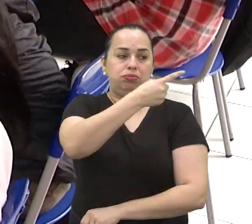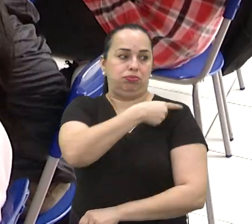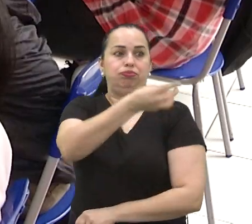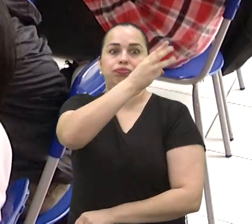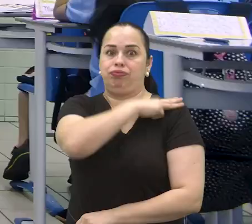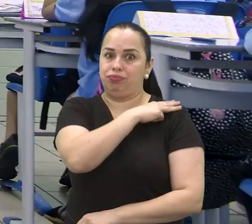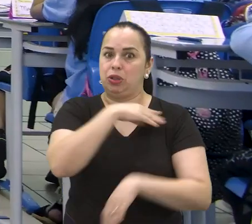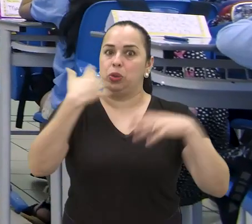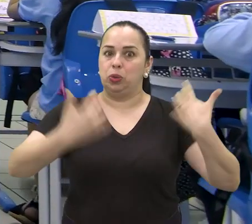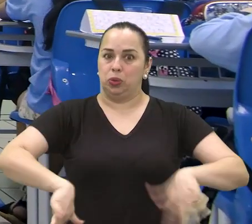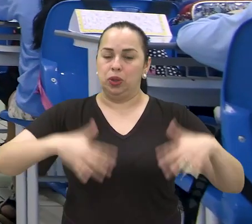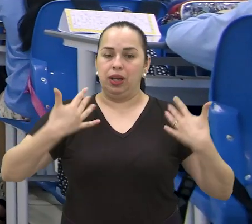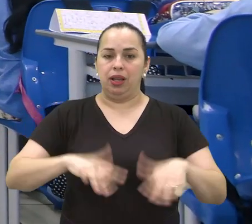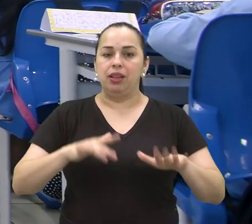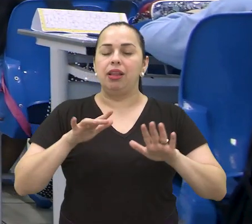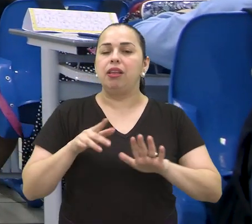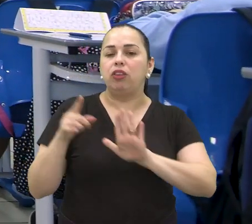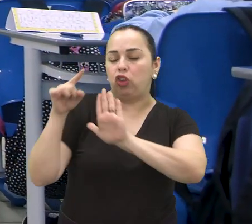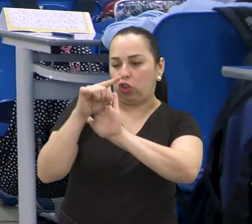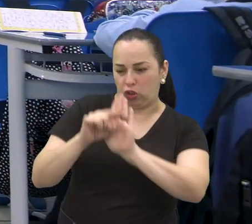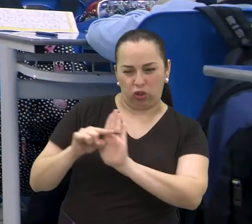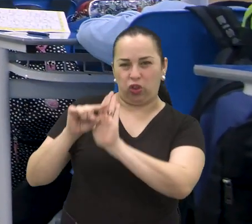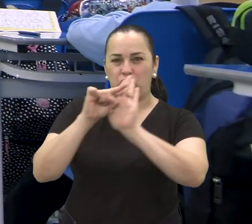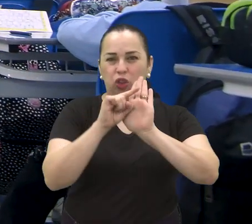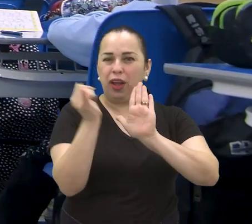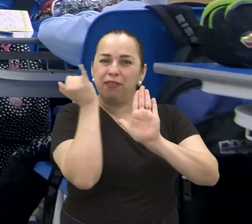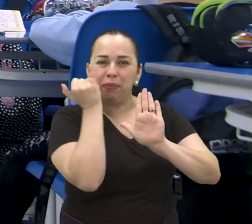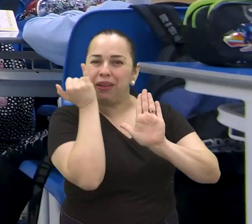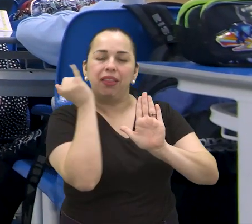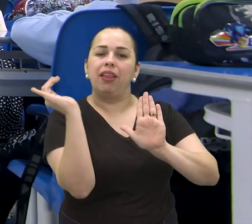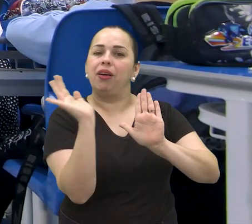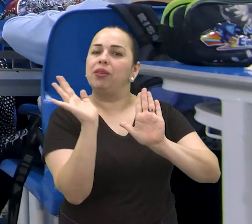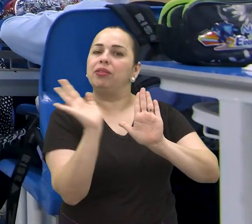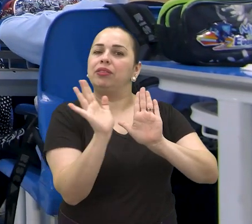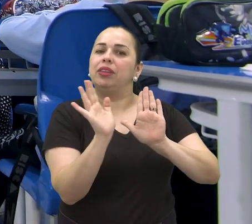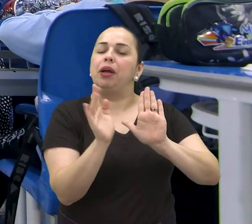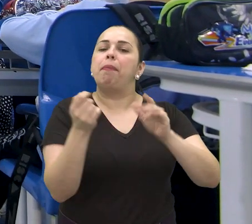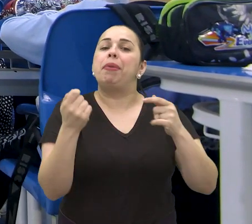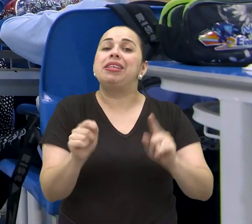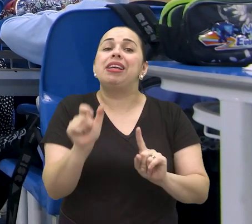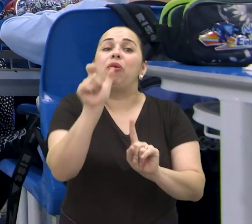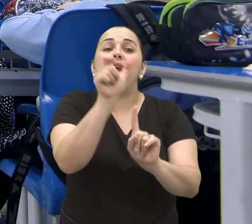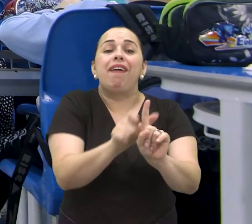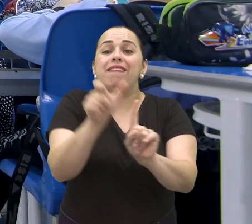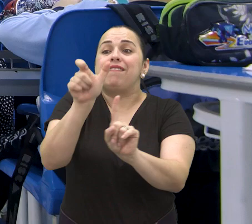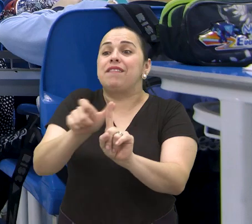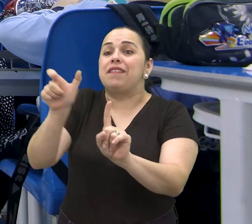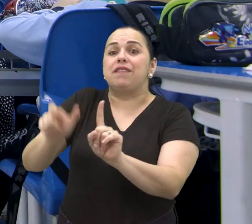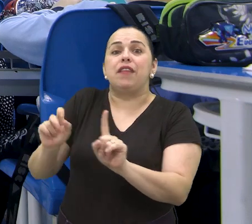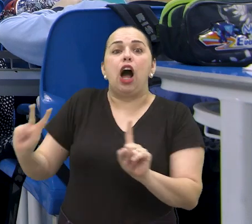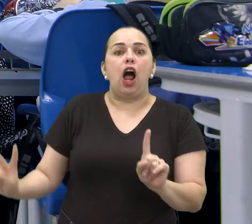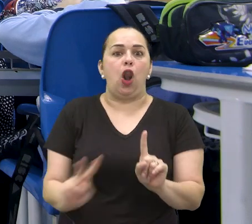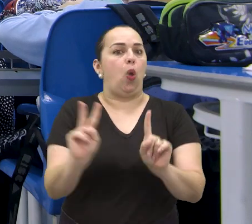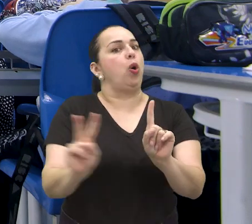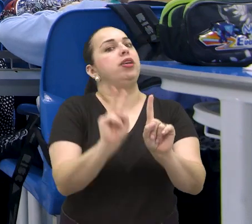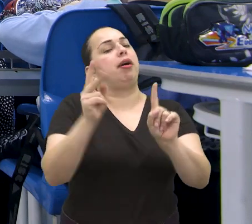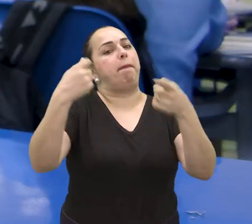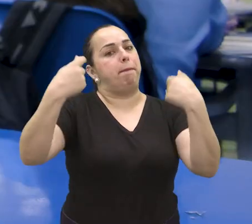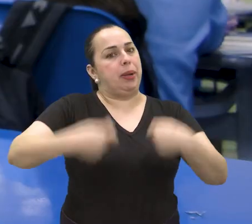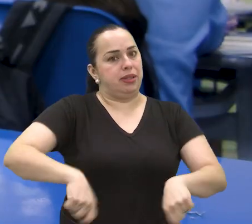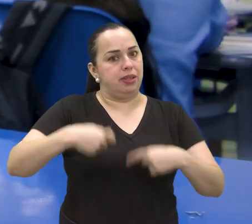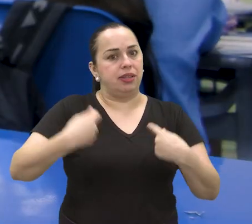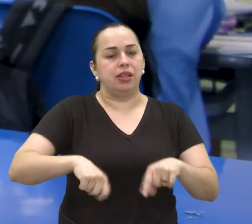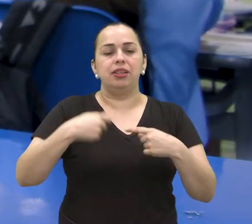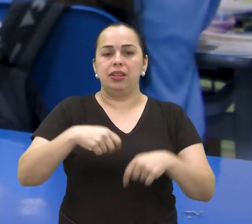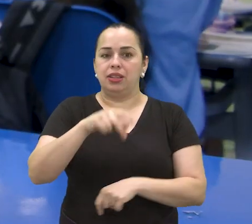educadores. Mas, muito mais do que analisar esses dados a partir dos números, é preciso valorizar o papel social